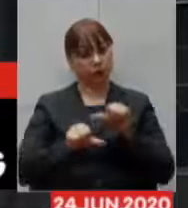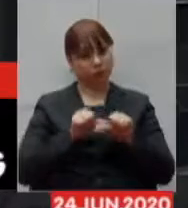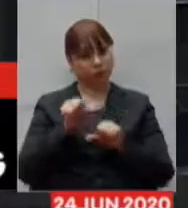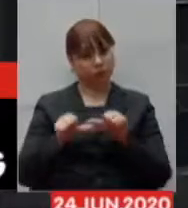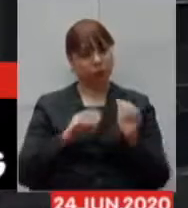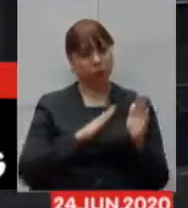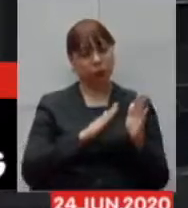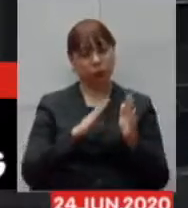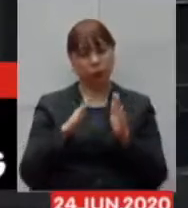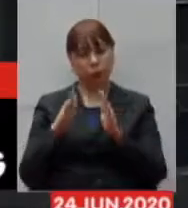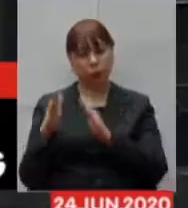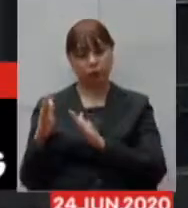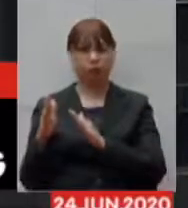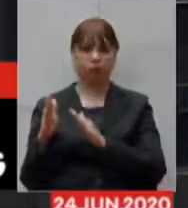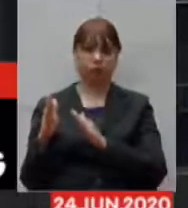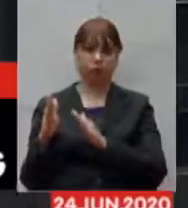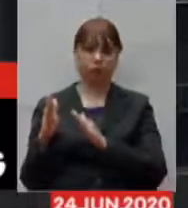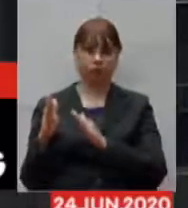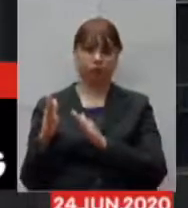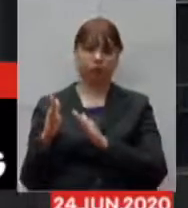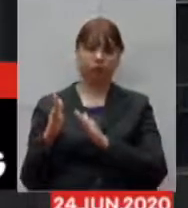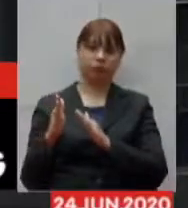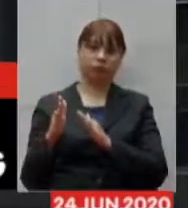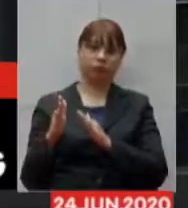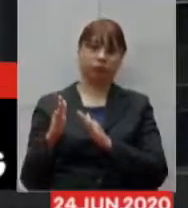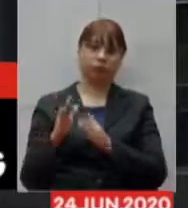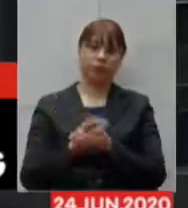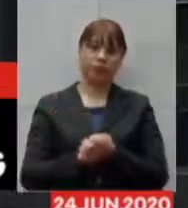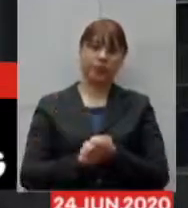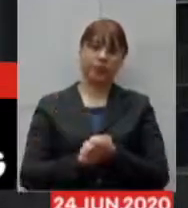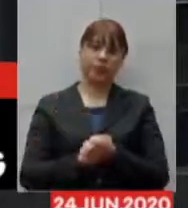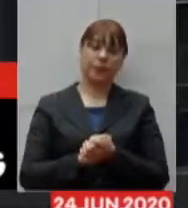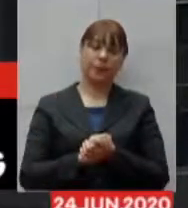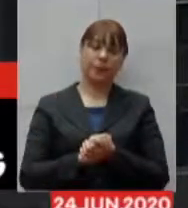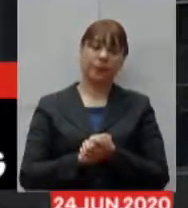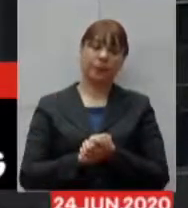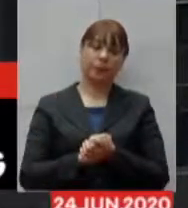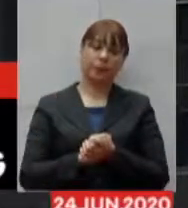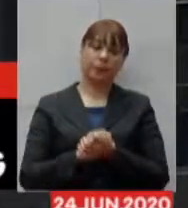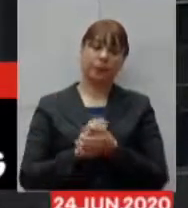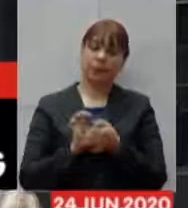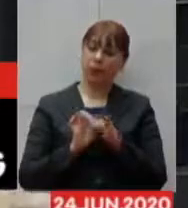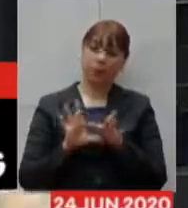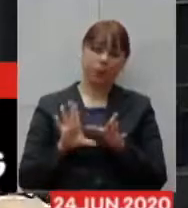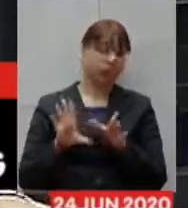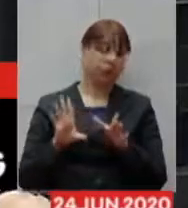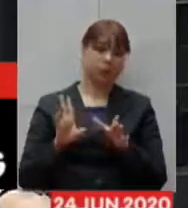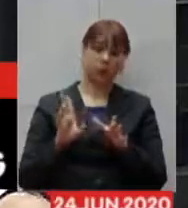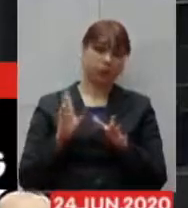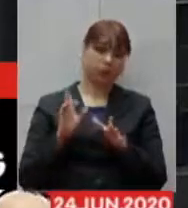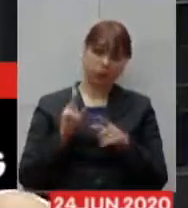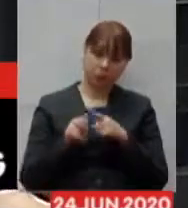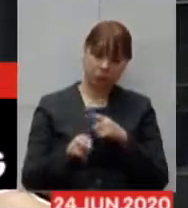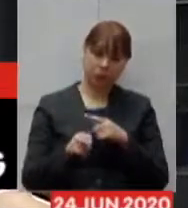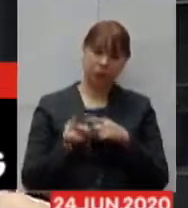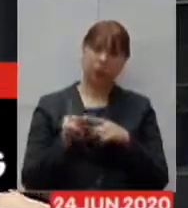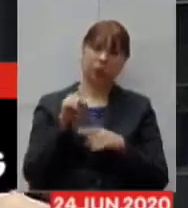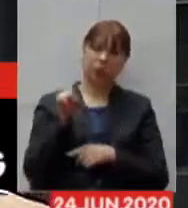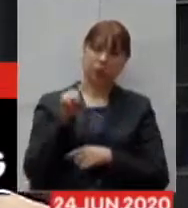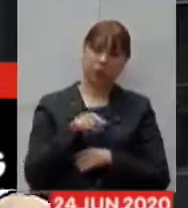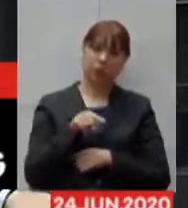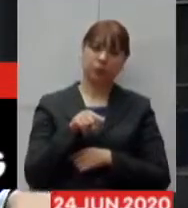processo de dispensa foi revogado. Importante dizer que